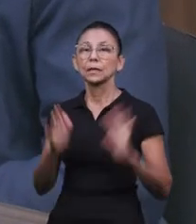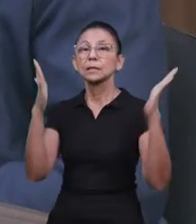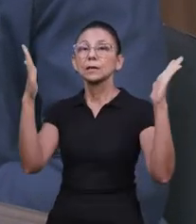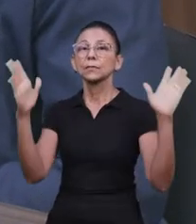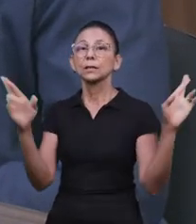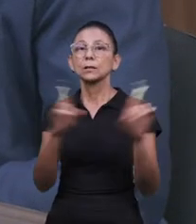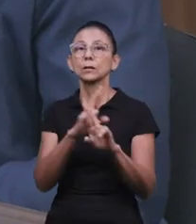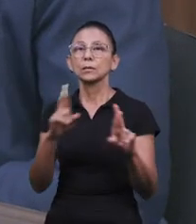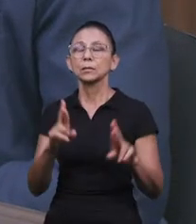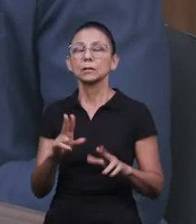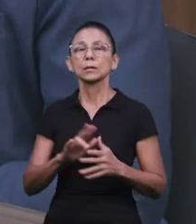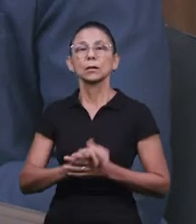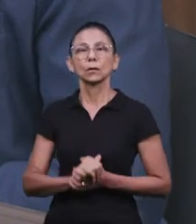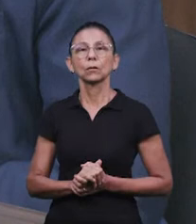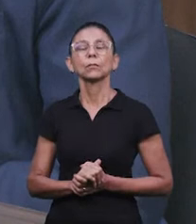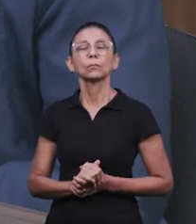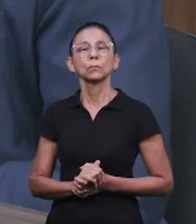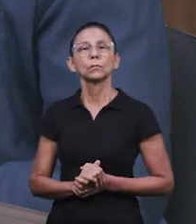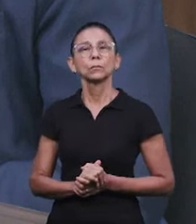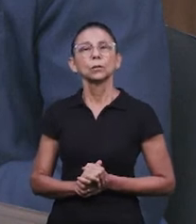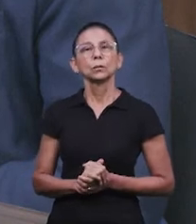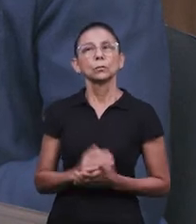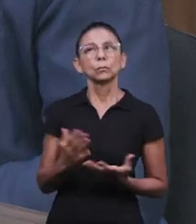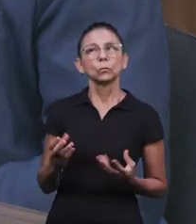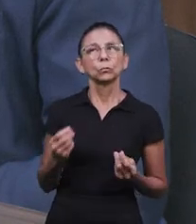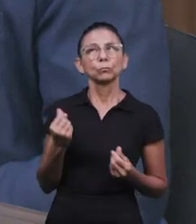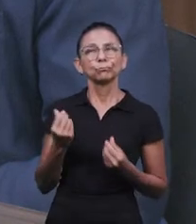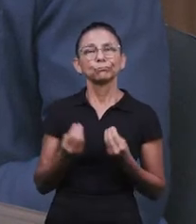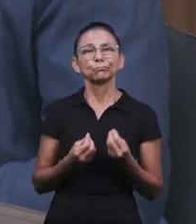que essa festa tem uma ligação muito forte com algo,